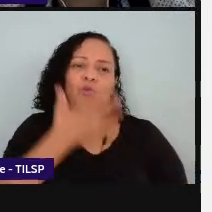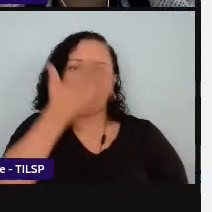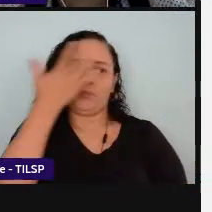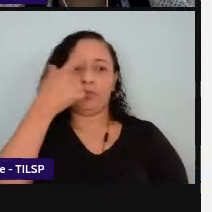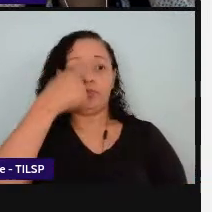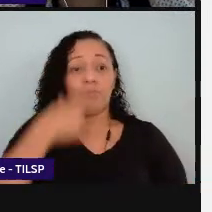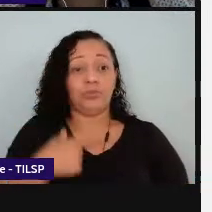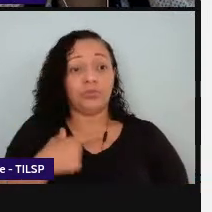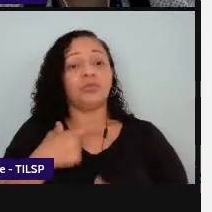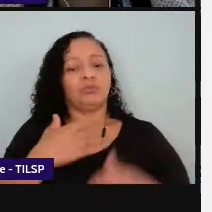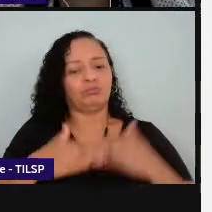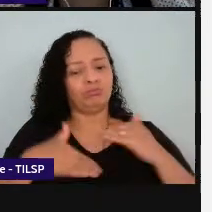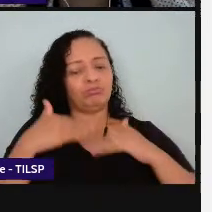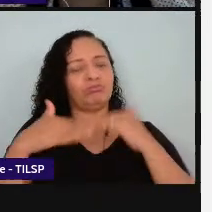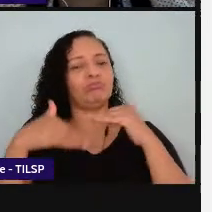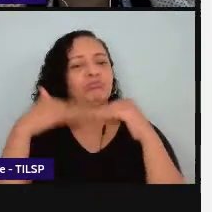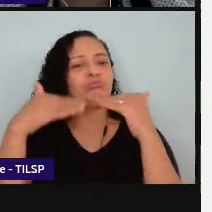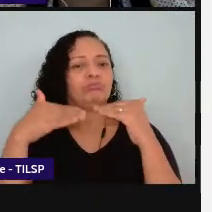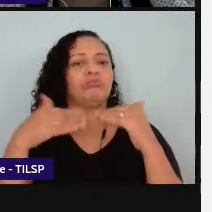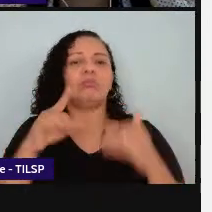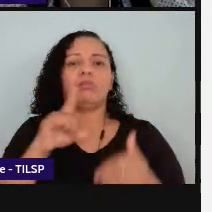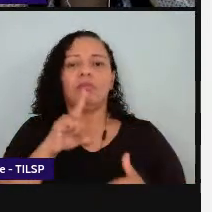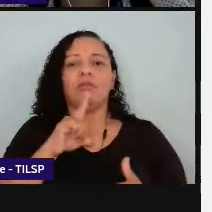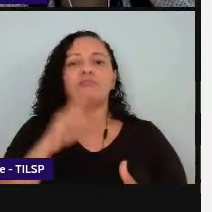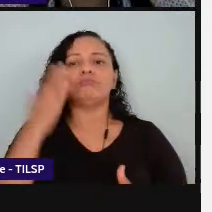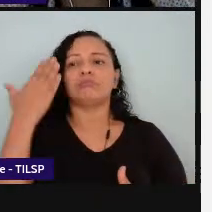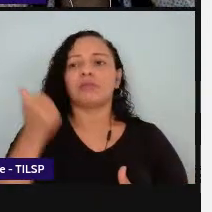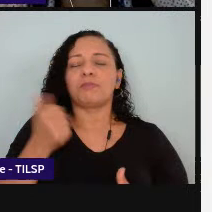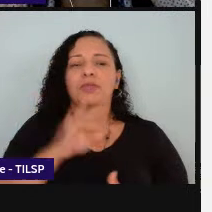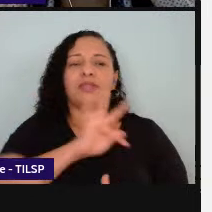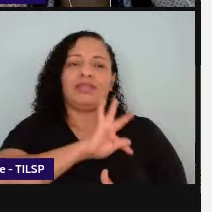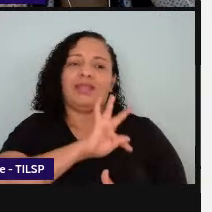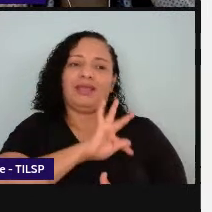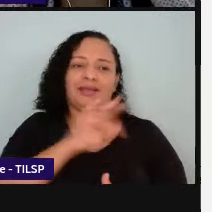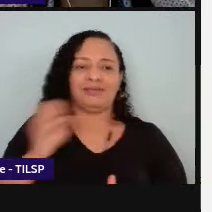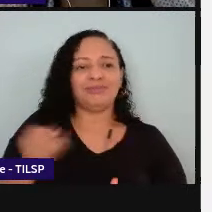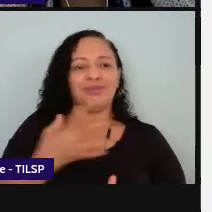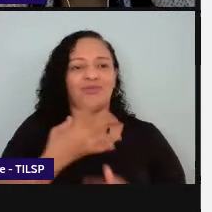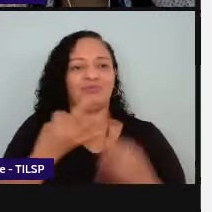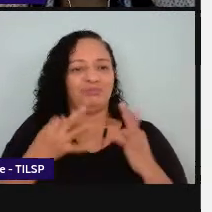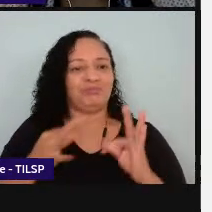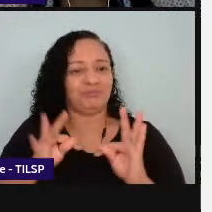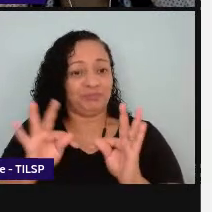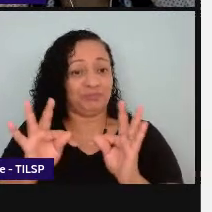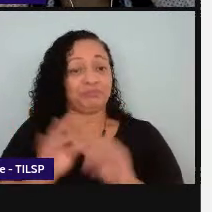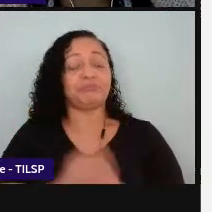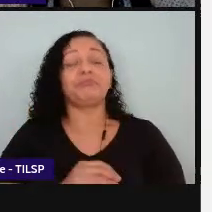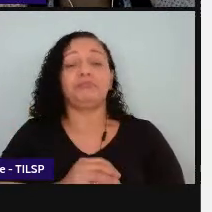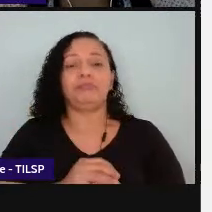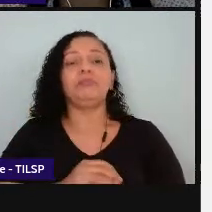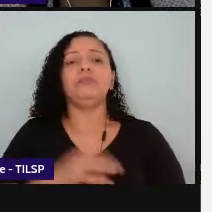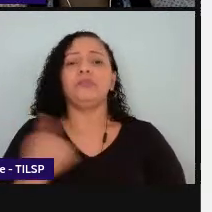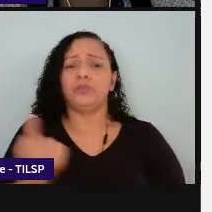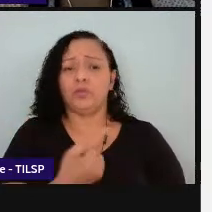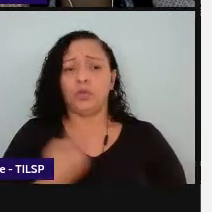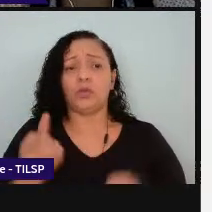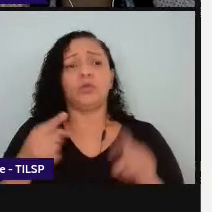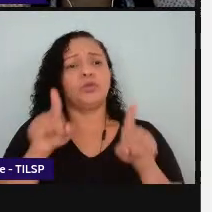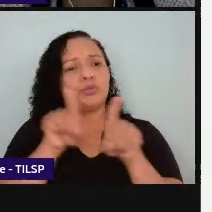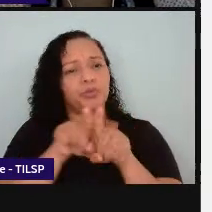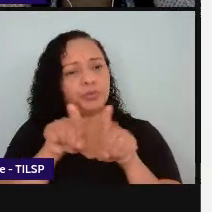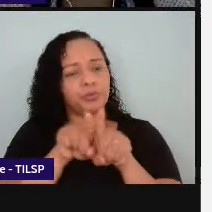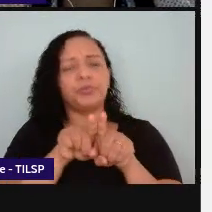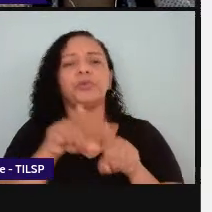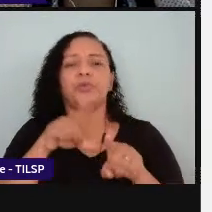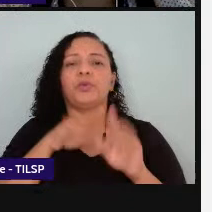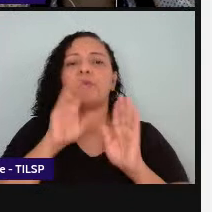formação que ele tenha esses domínios isso também né a gente vem trazendo um conceito do